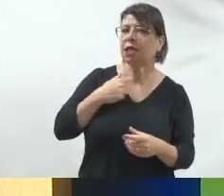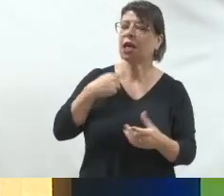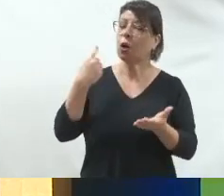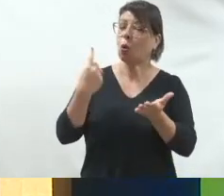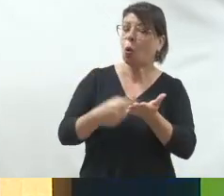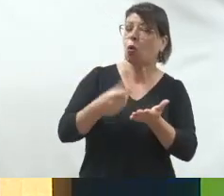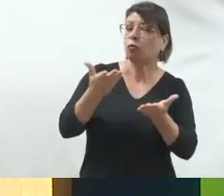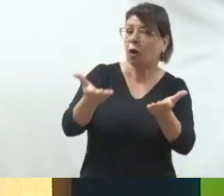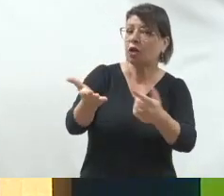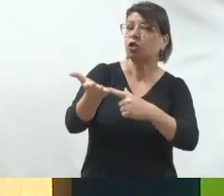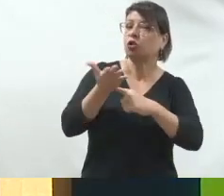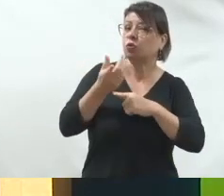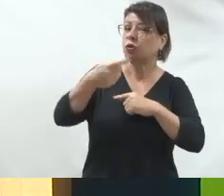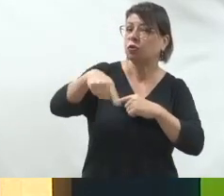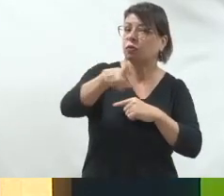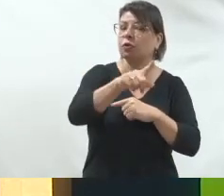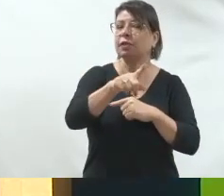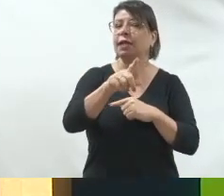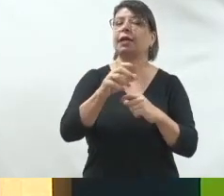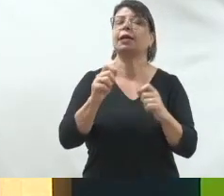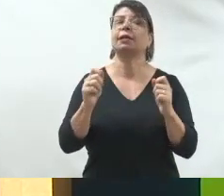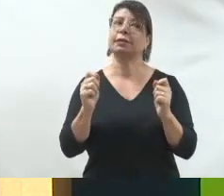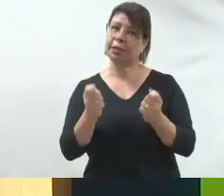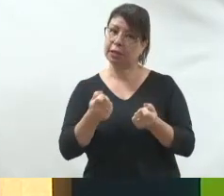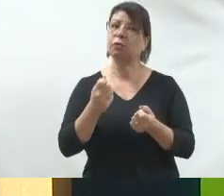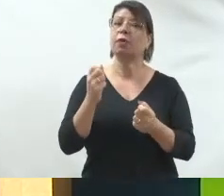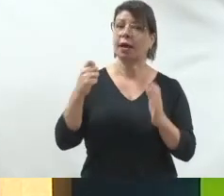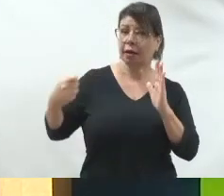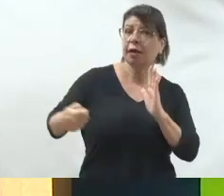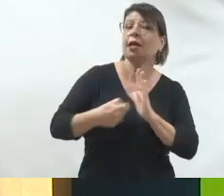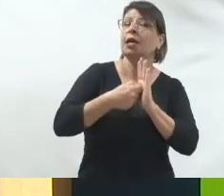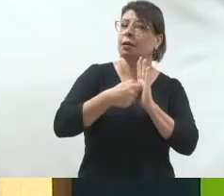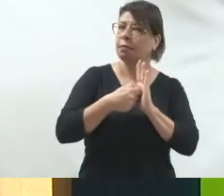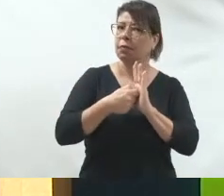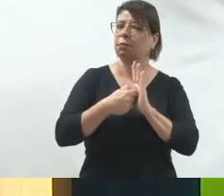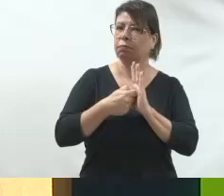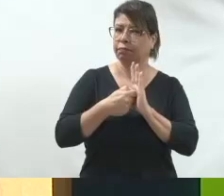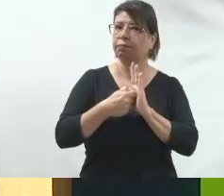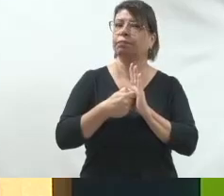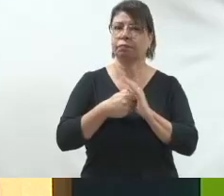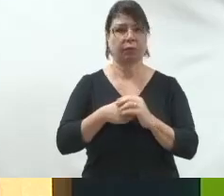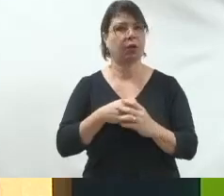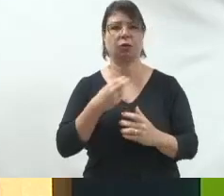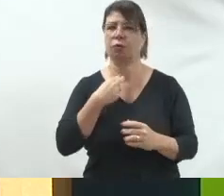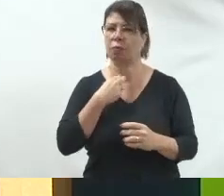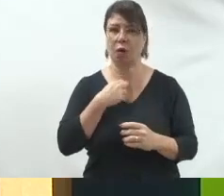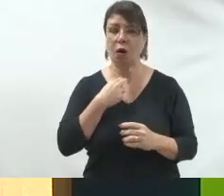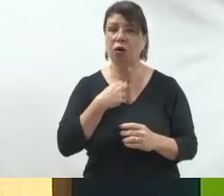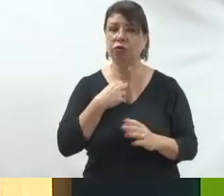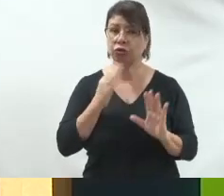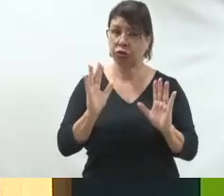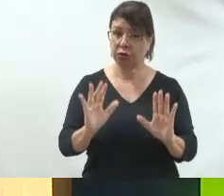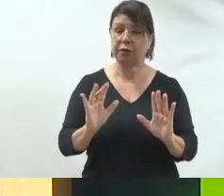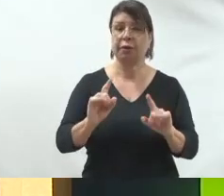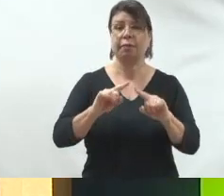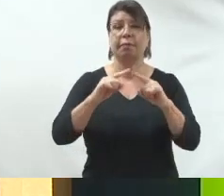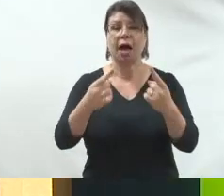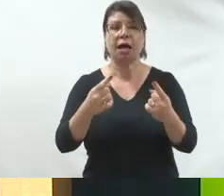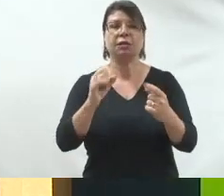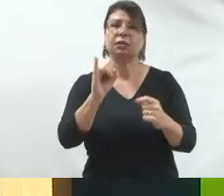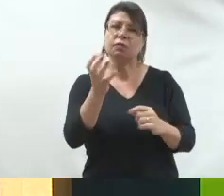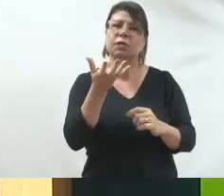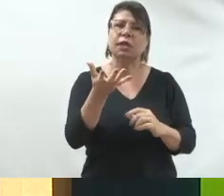vocês agora você tem toda a liberdade hoje a justiça eleitoral ela tem no teor da lei que você está liberado para